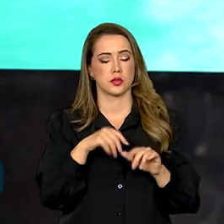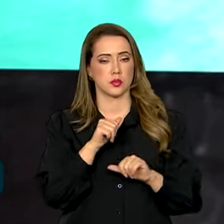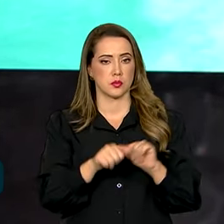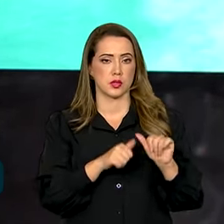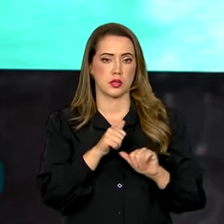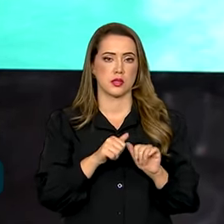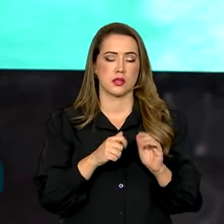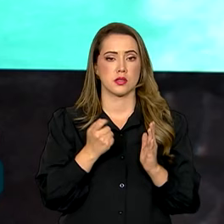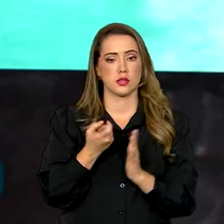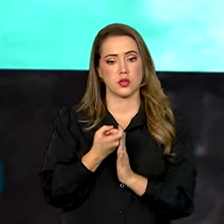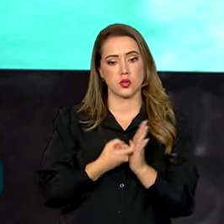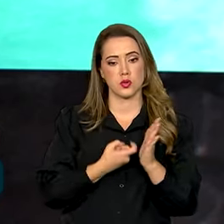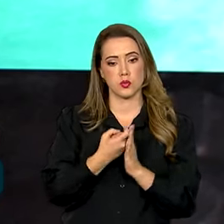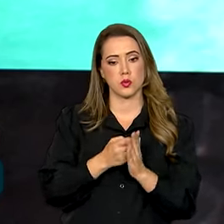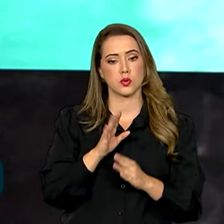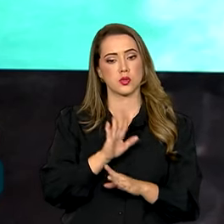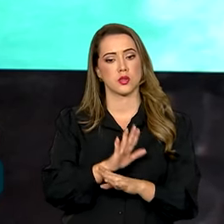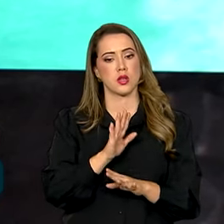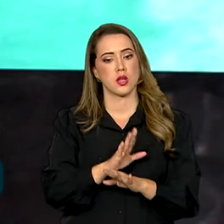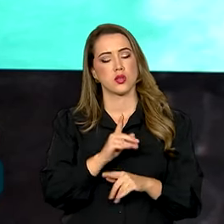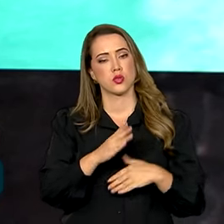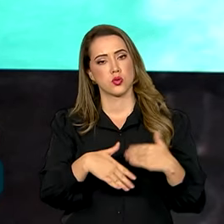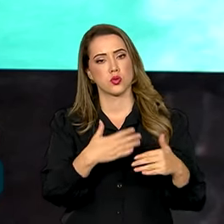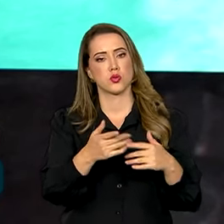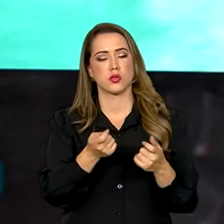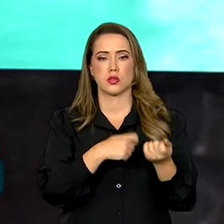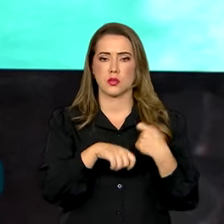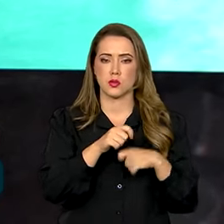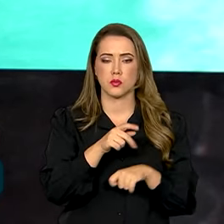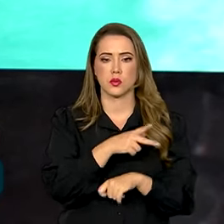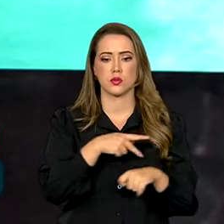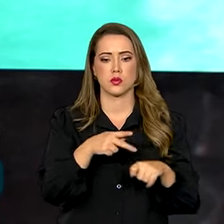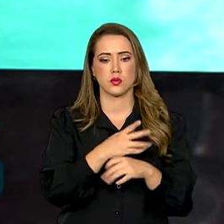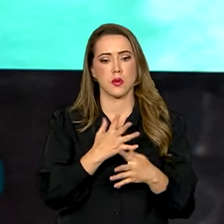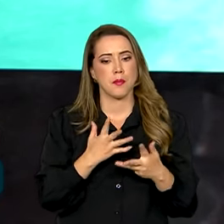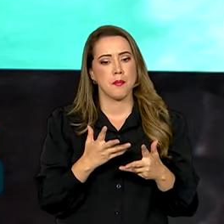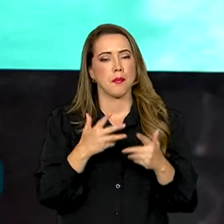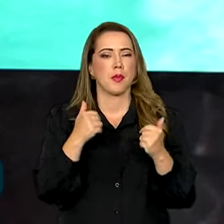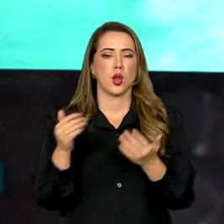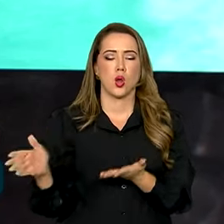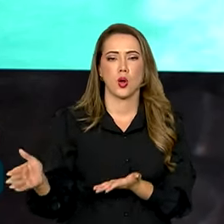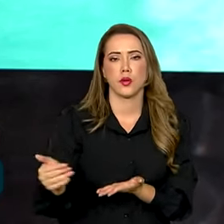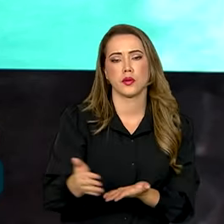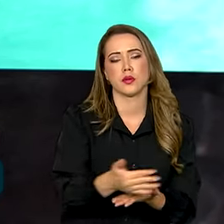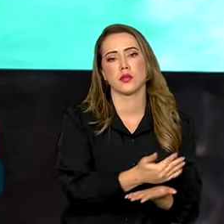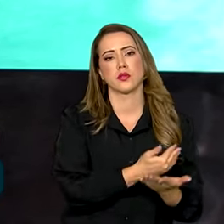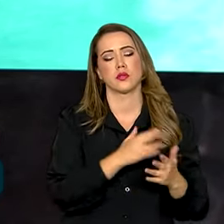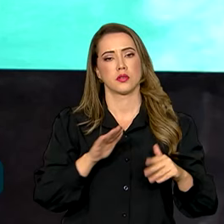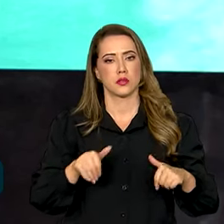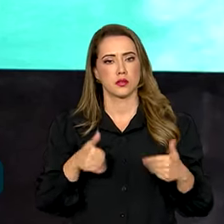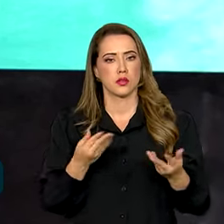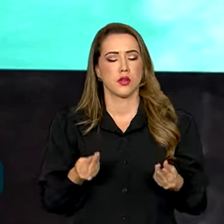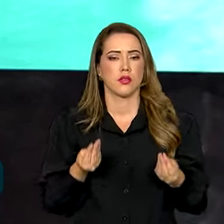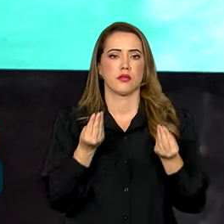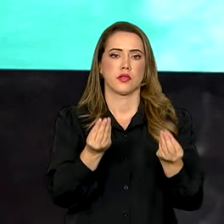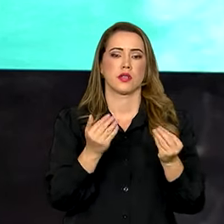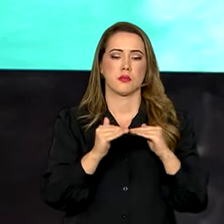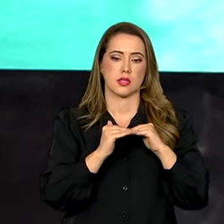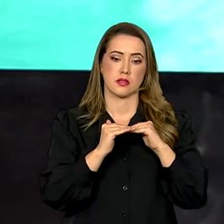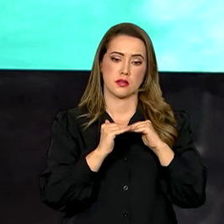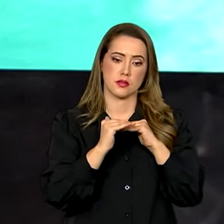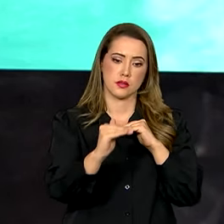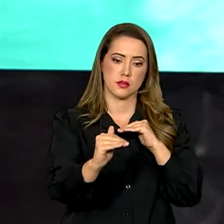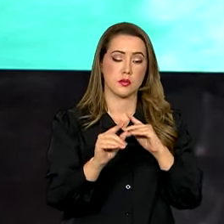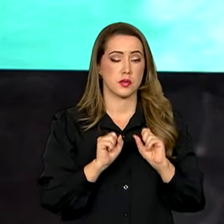equilibrar, consolidar esse equilíbrio macroeconômico do país, melhoram a arrecadação e com isso dão mais estabilidade